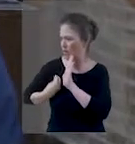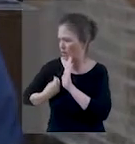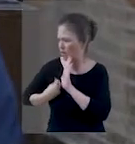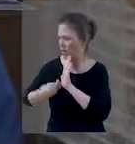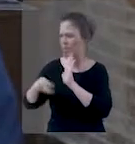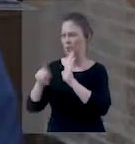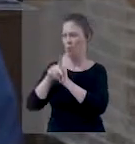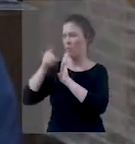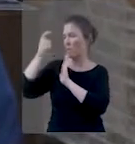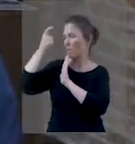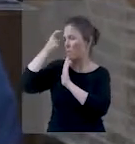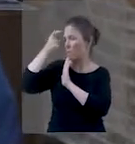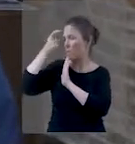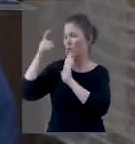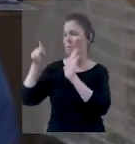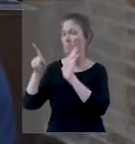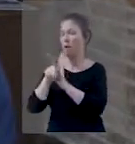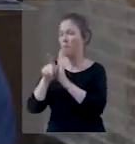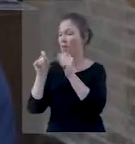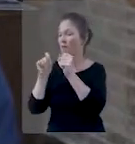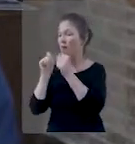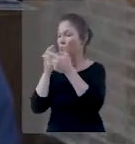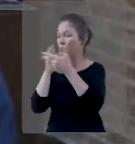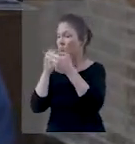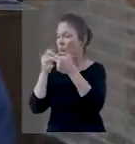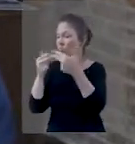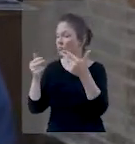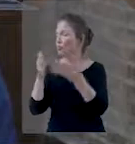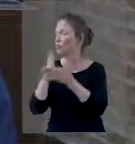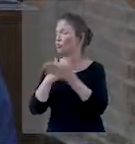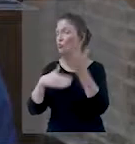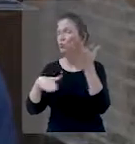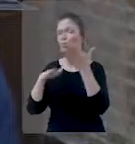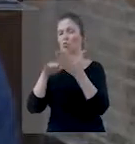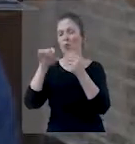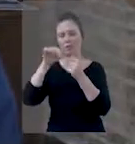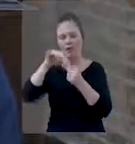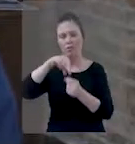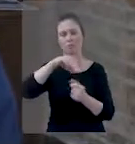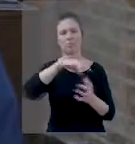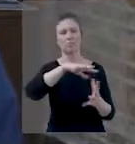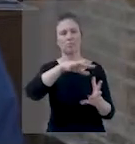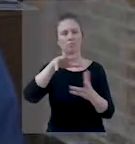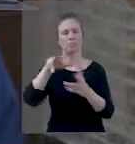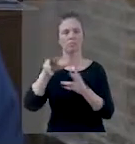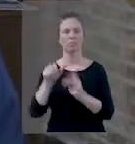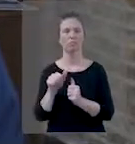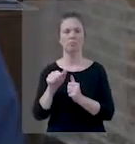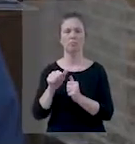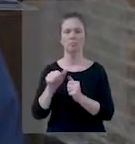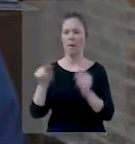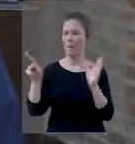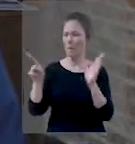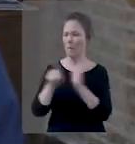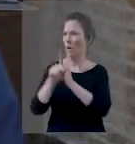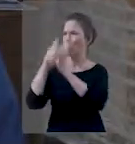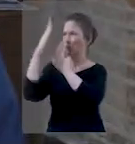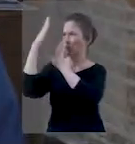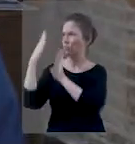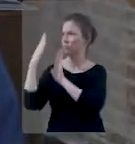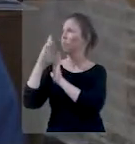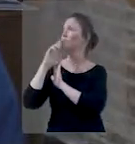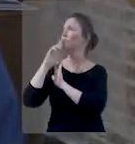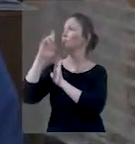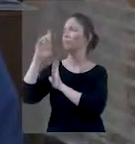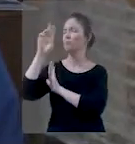vida, pelos seus atos, por seus pensamentos, por suas palavras, enfim, por tudo que estiver fazendo aqui nesse mundo. Ele vai ter